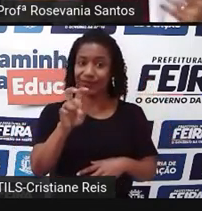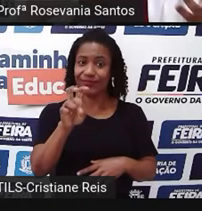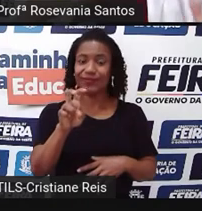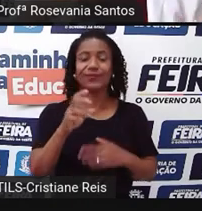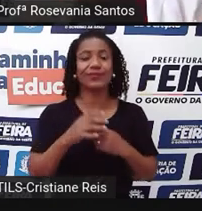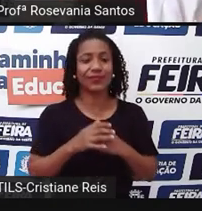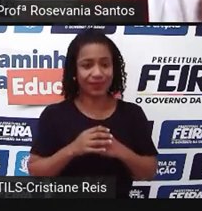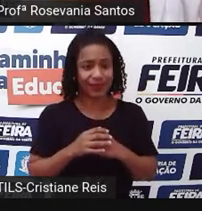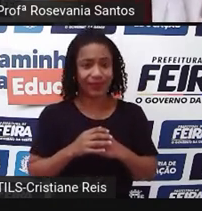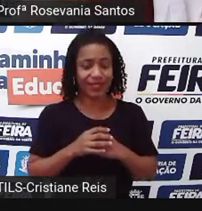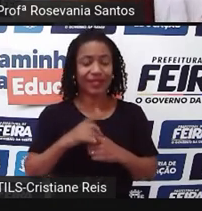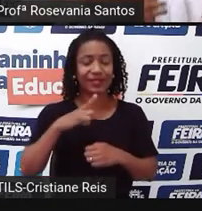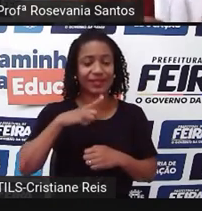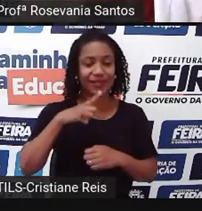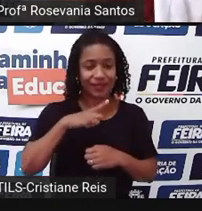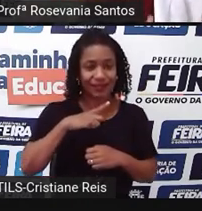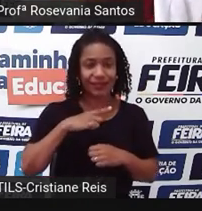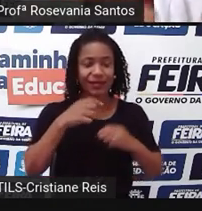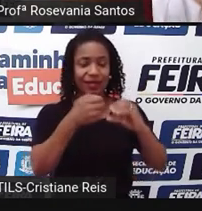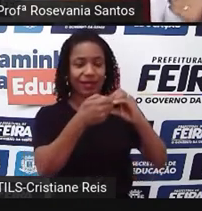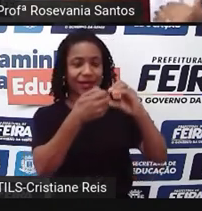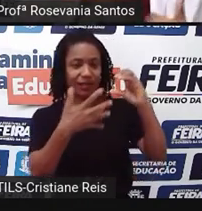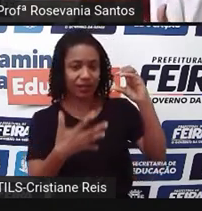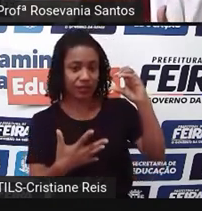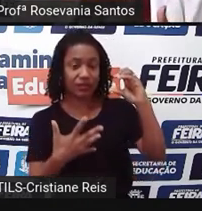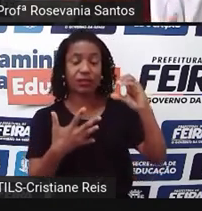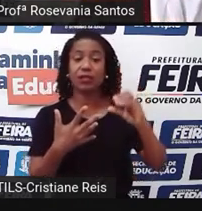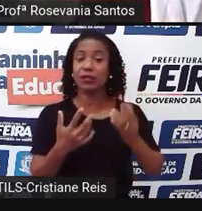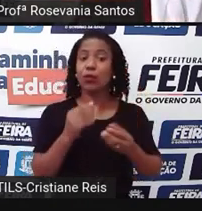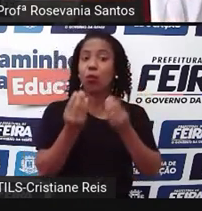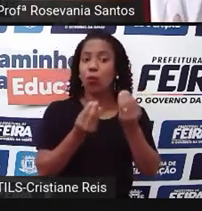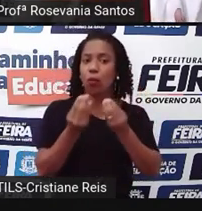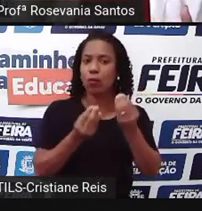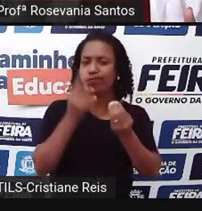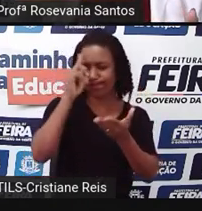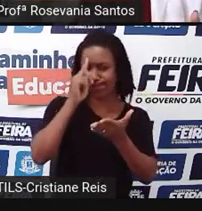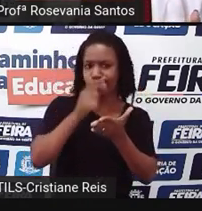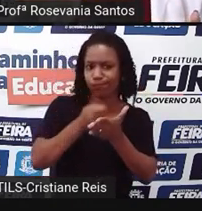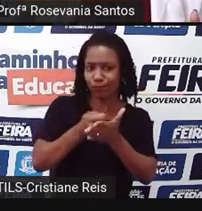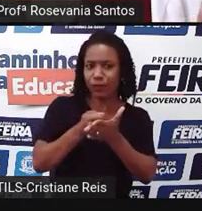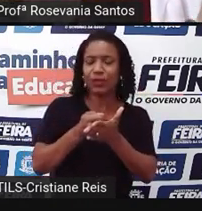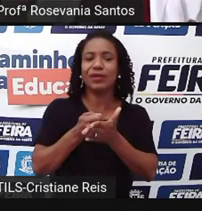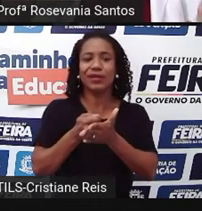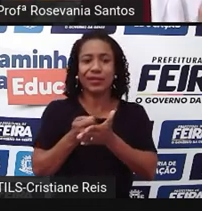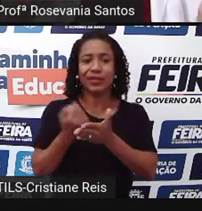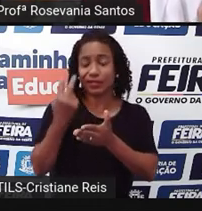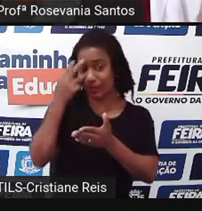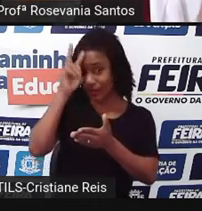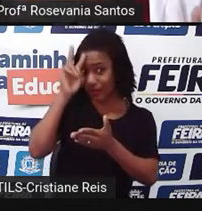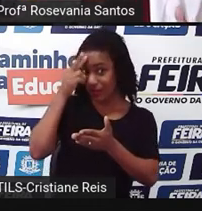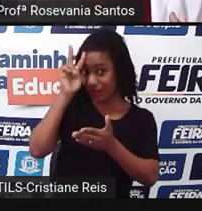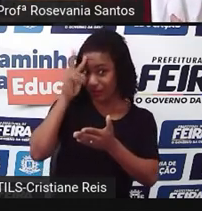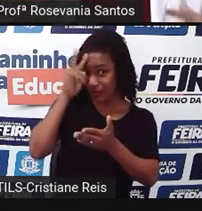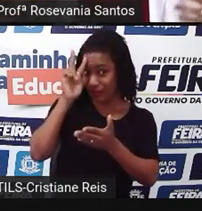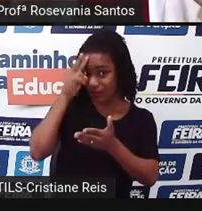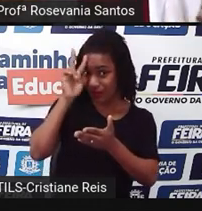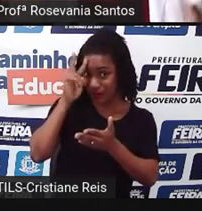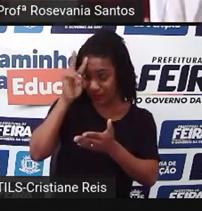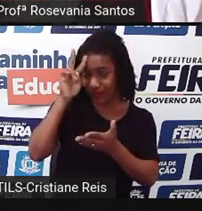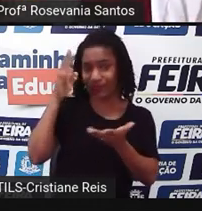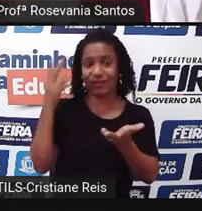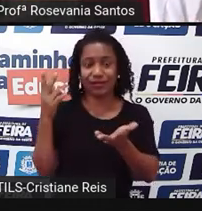utilizando critérios históricos, critérios físicos, que são os critérios, os critérios, desculpe,